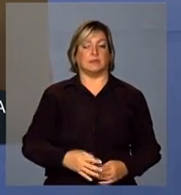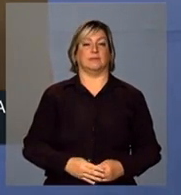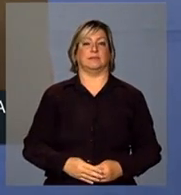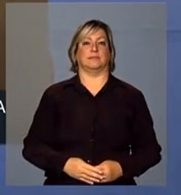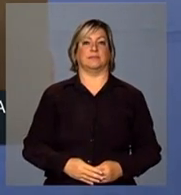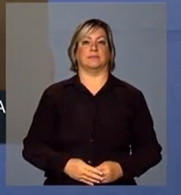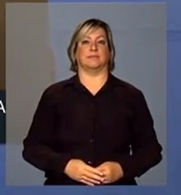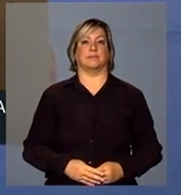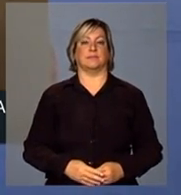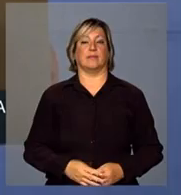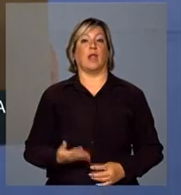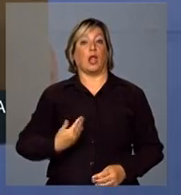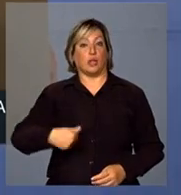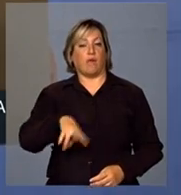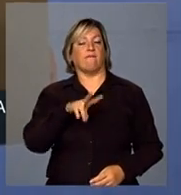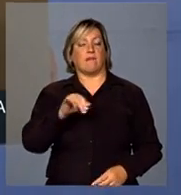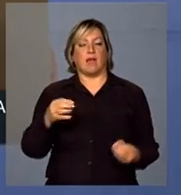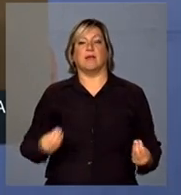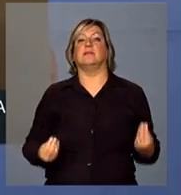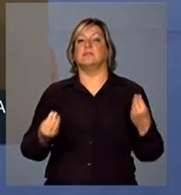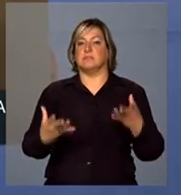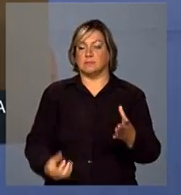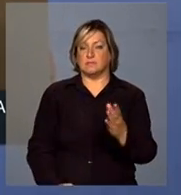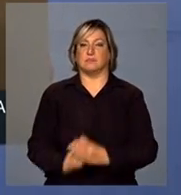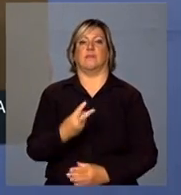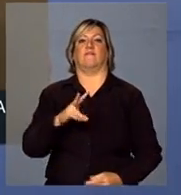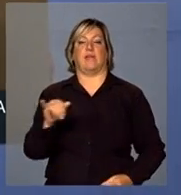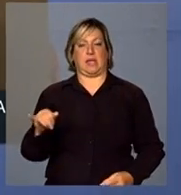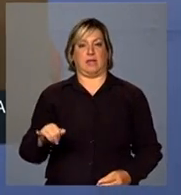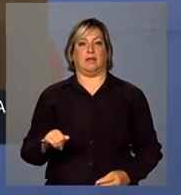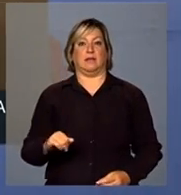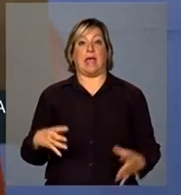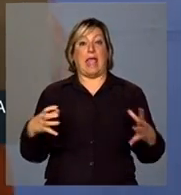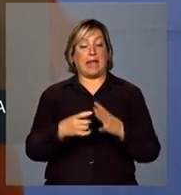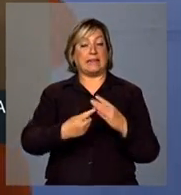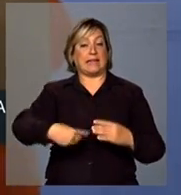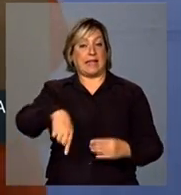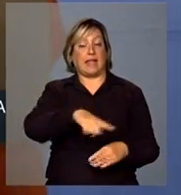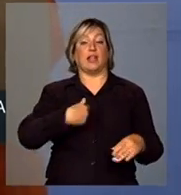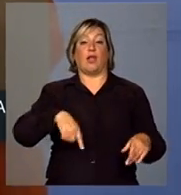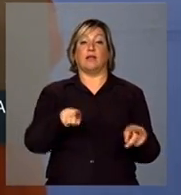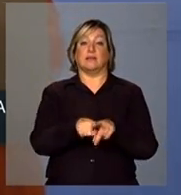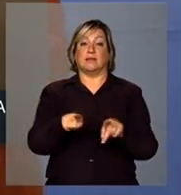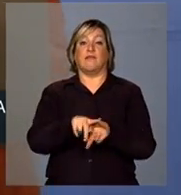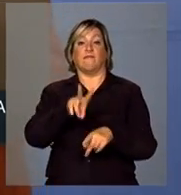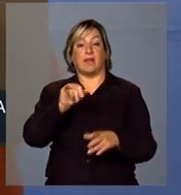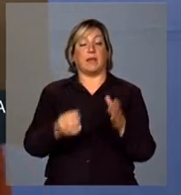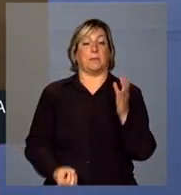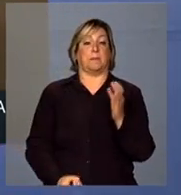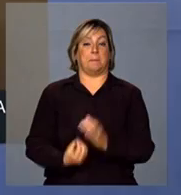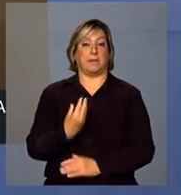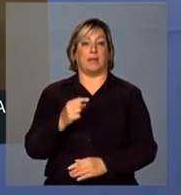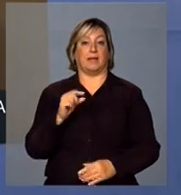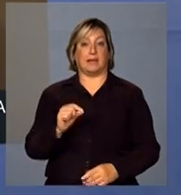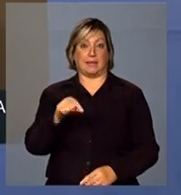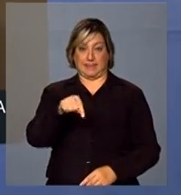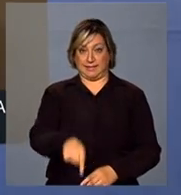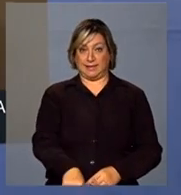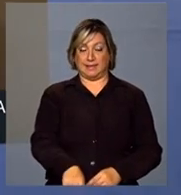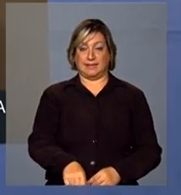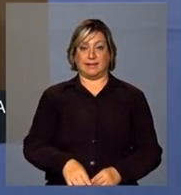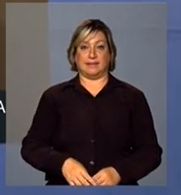E nós iremos implantá-los. Entre eles, nós vamos implantar aqui